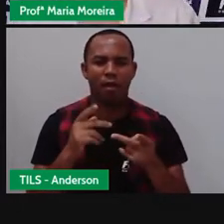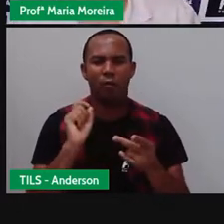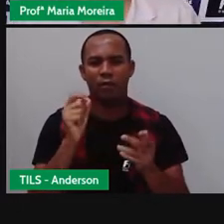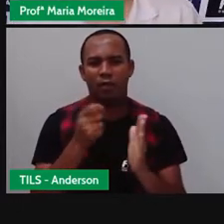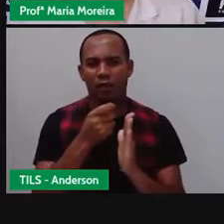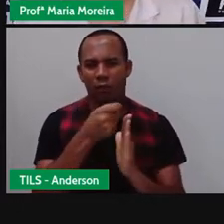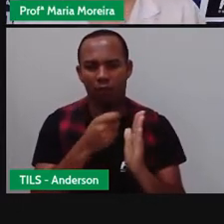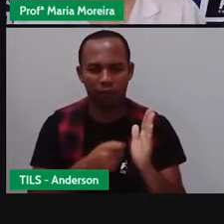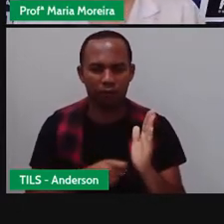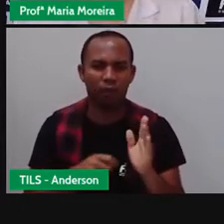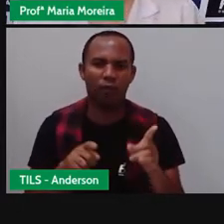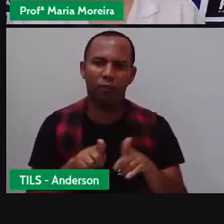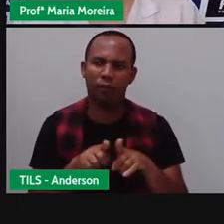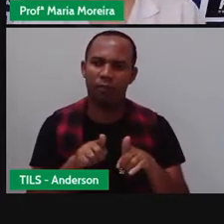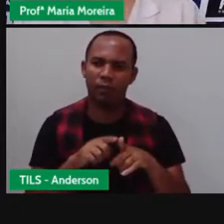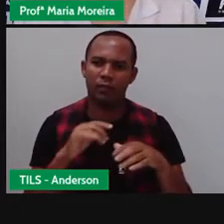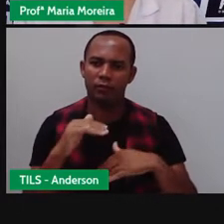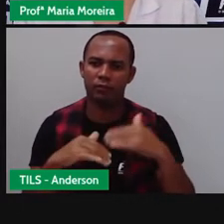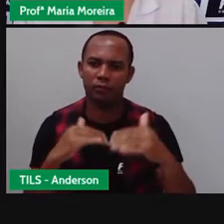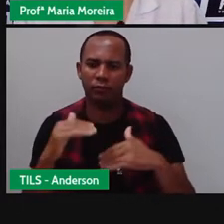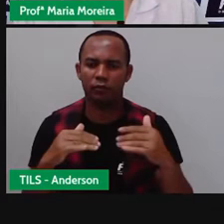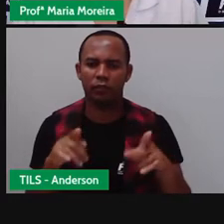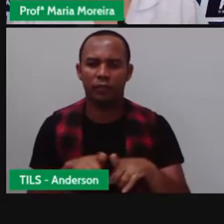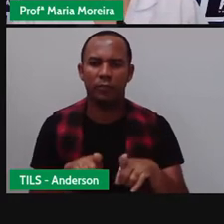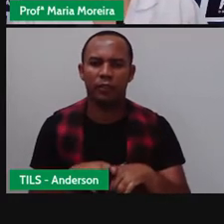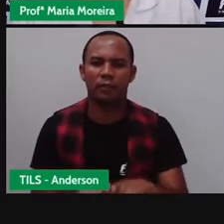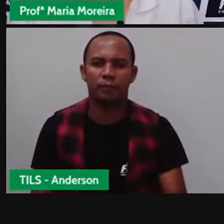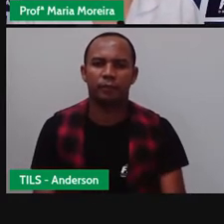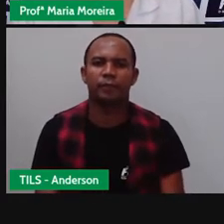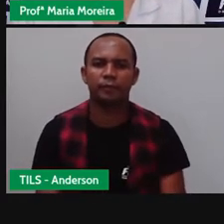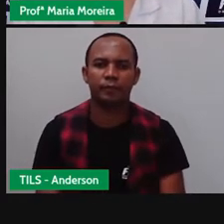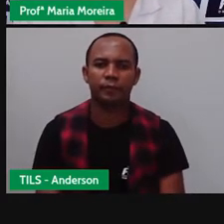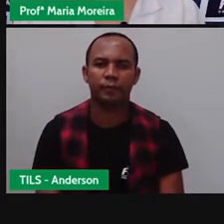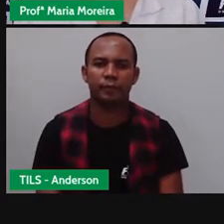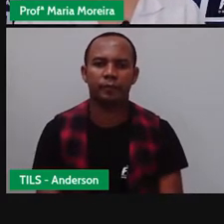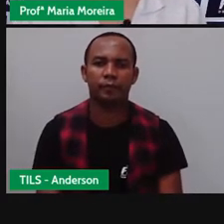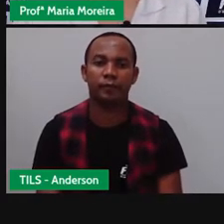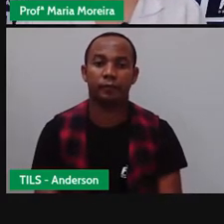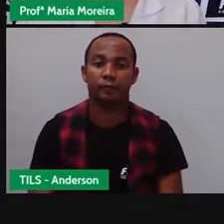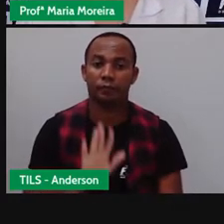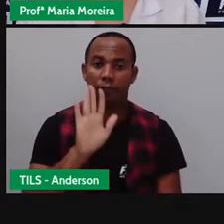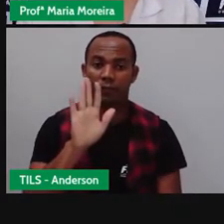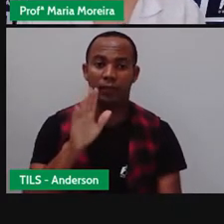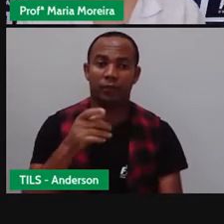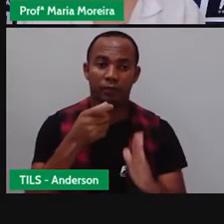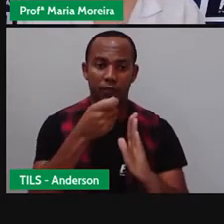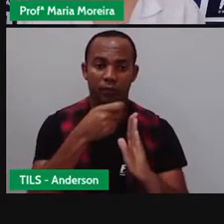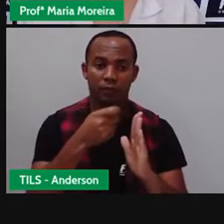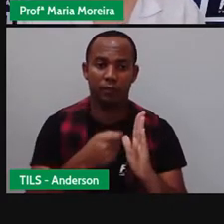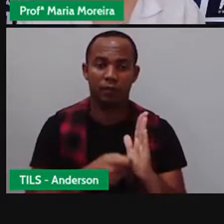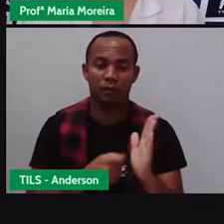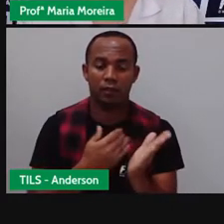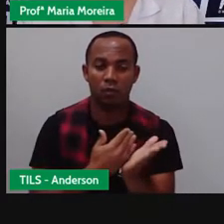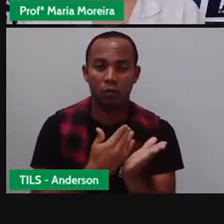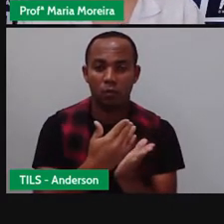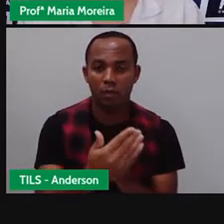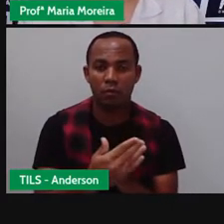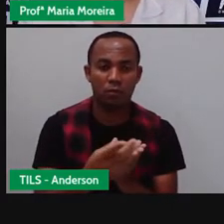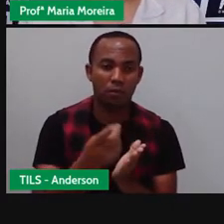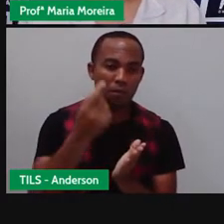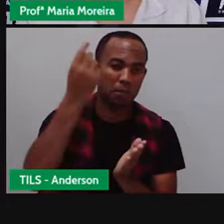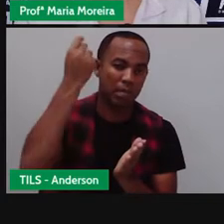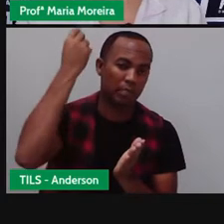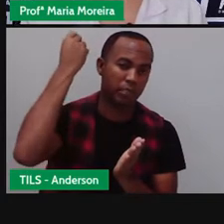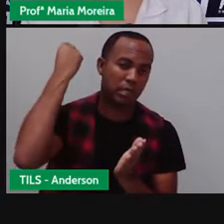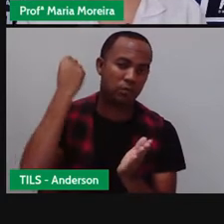escrita e a gente vai vendo isso aqui, tá? Bom, a escrita, de fato, ela surgiu a partir dos primeiros registros de